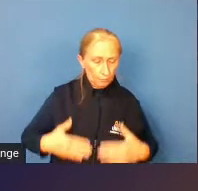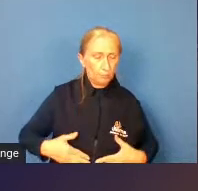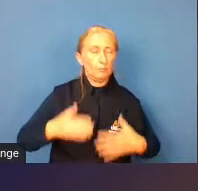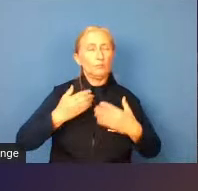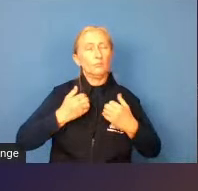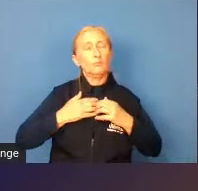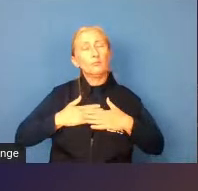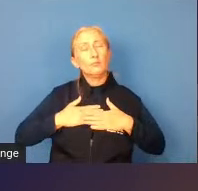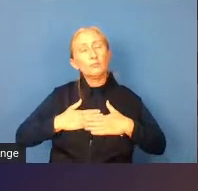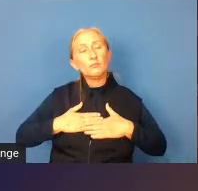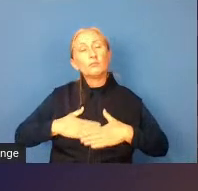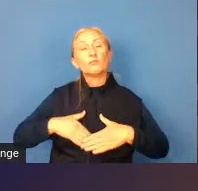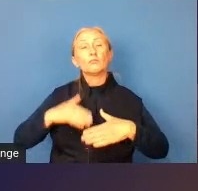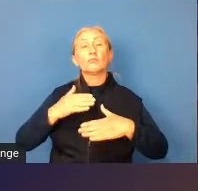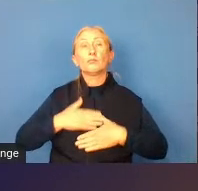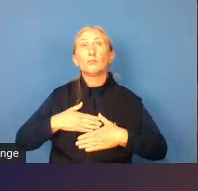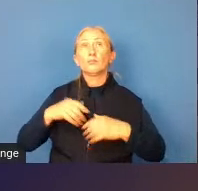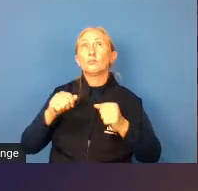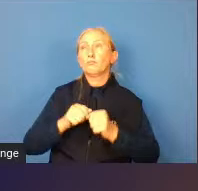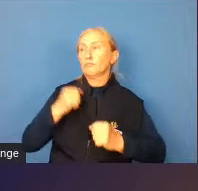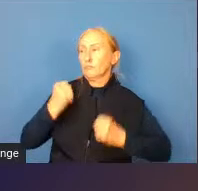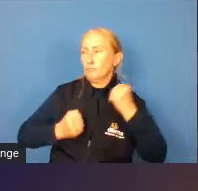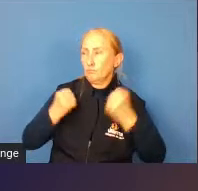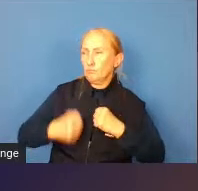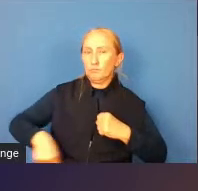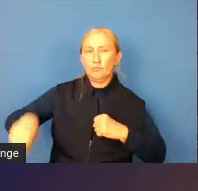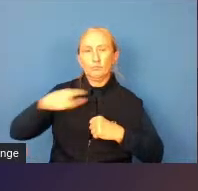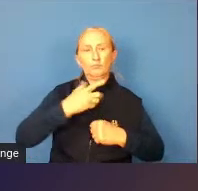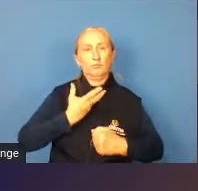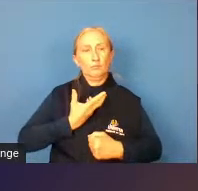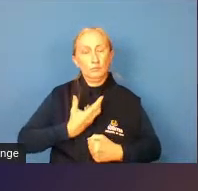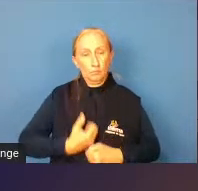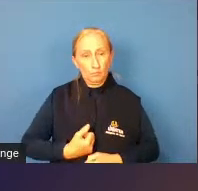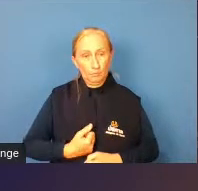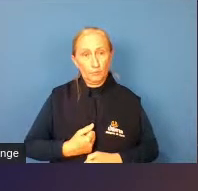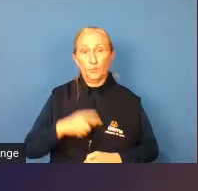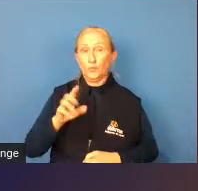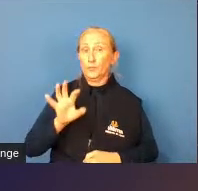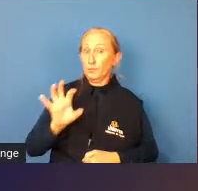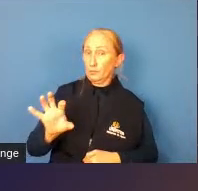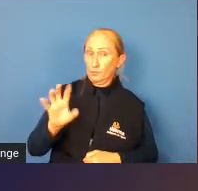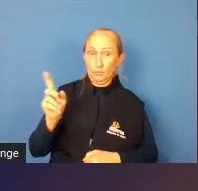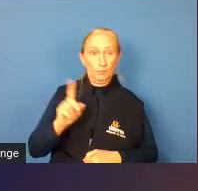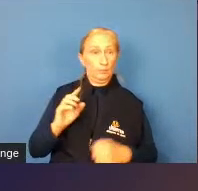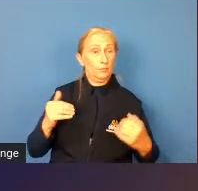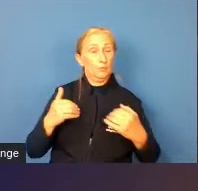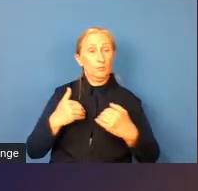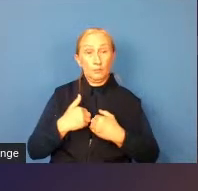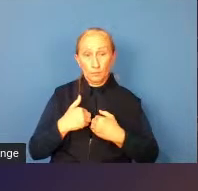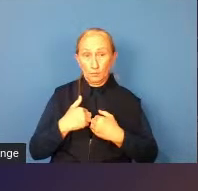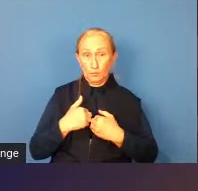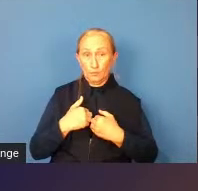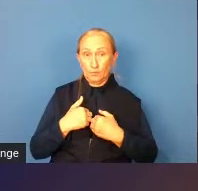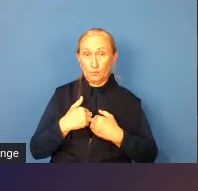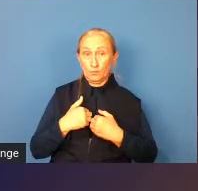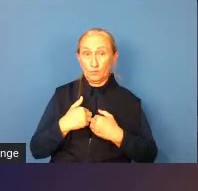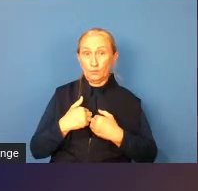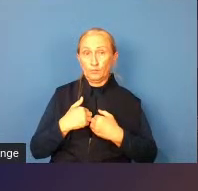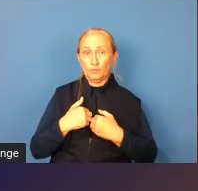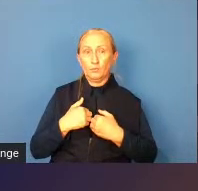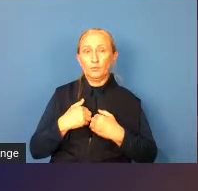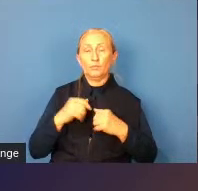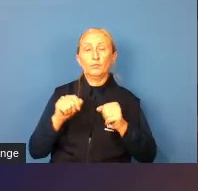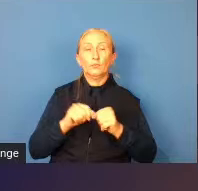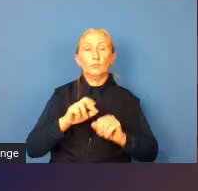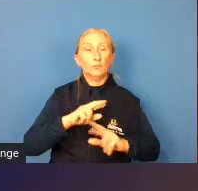acalme então de repente tem que fazer ele correr para ele ficar cansado então não é bem assim que funciona com o autismo nós temos que